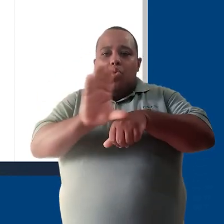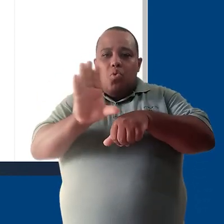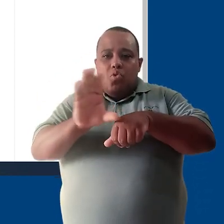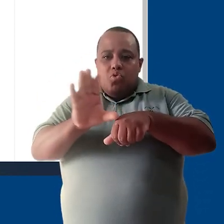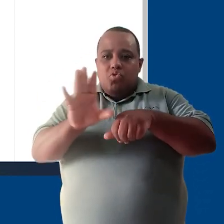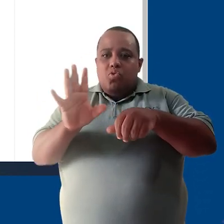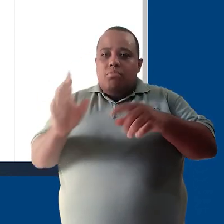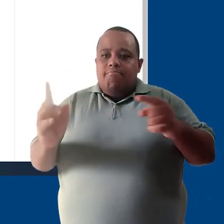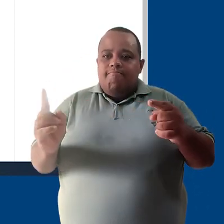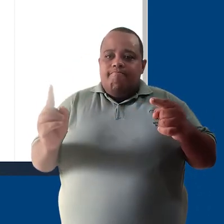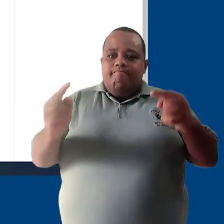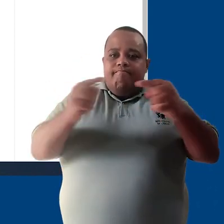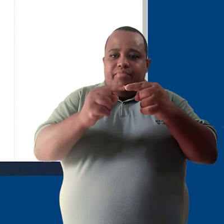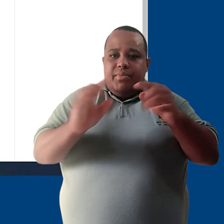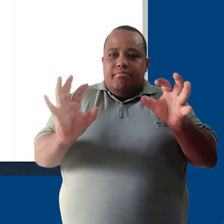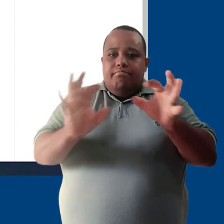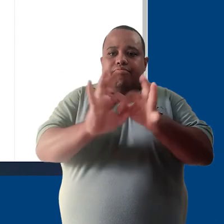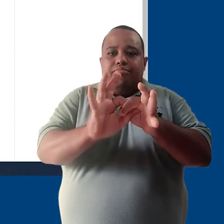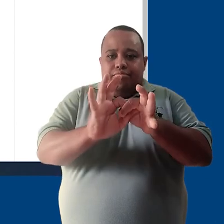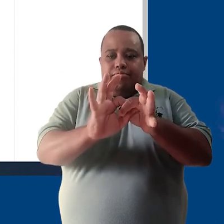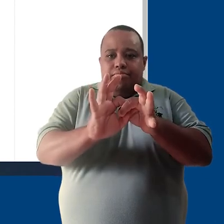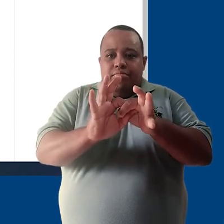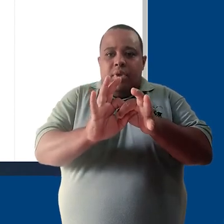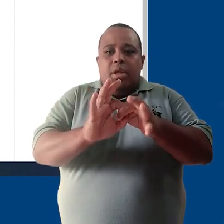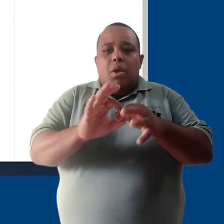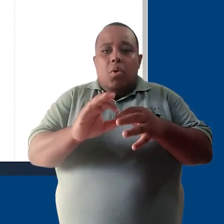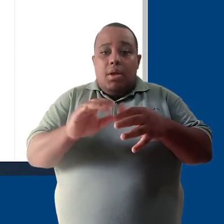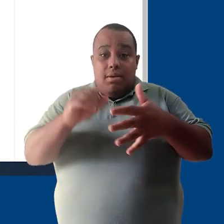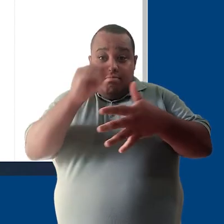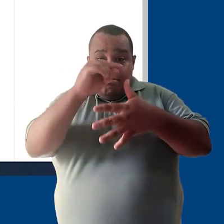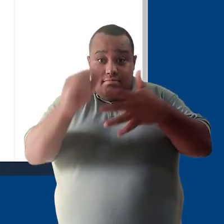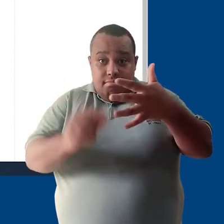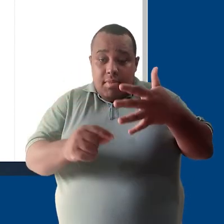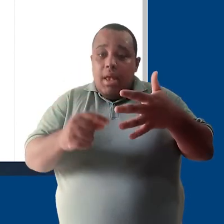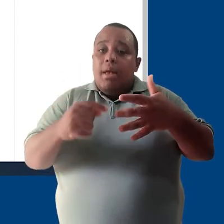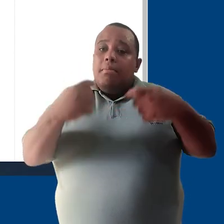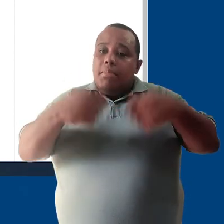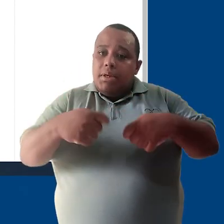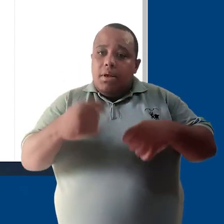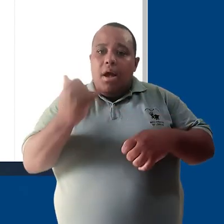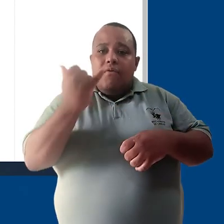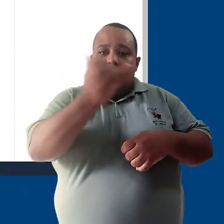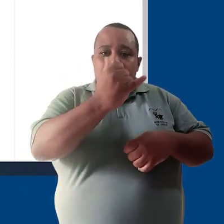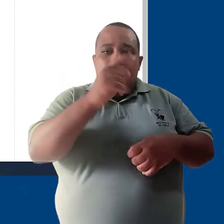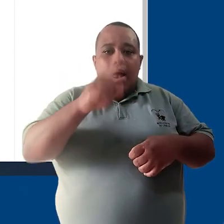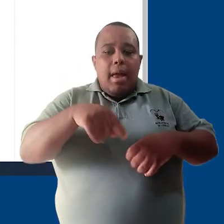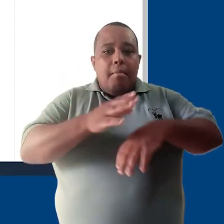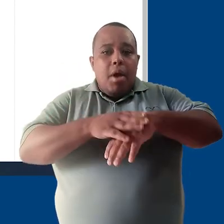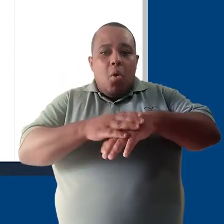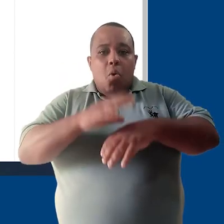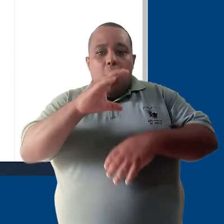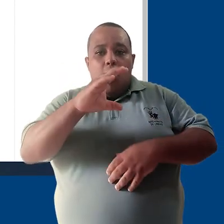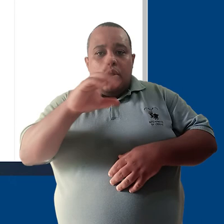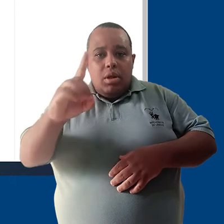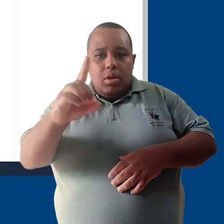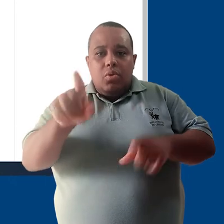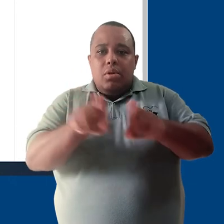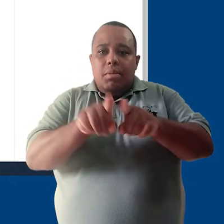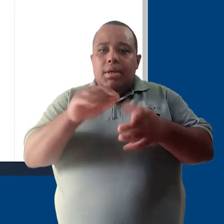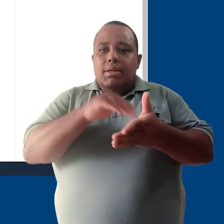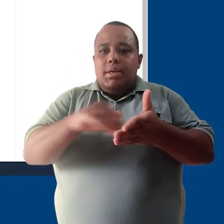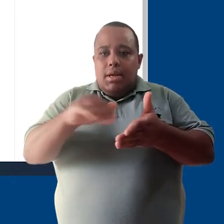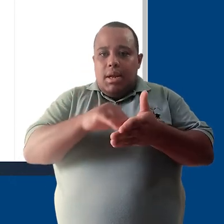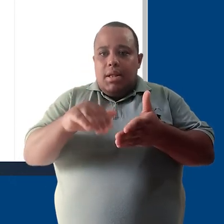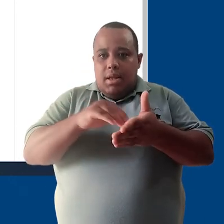Lembrando que este procedimento funcionará para coordenadores de curso e secretários, que são inseridos de maneira